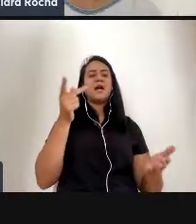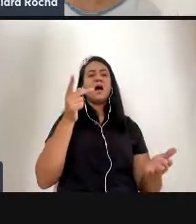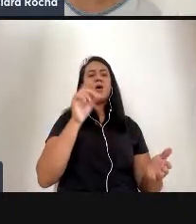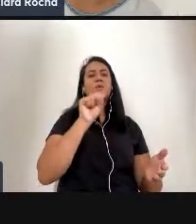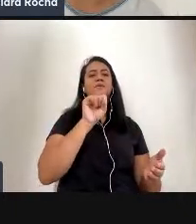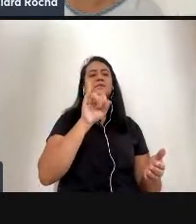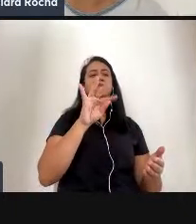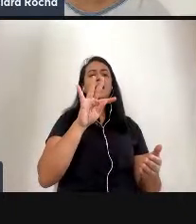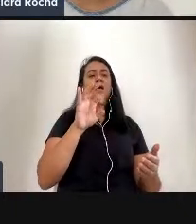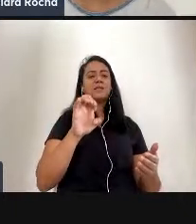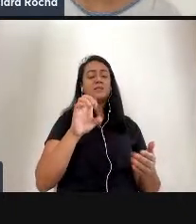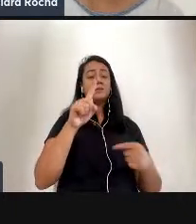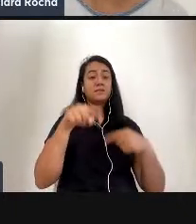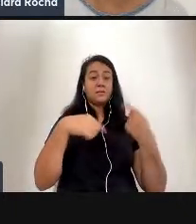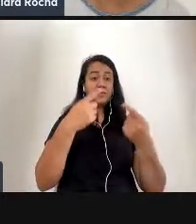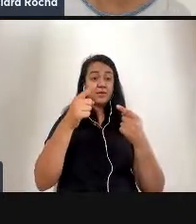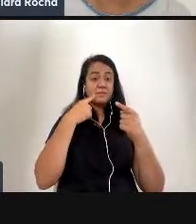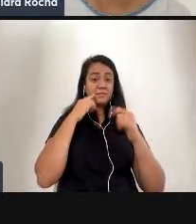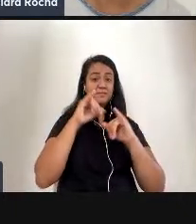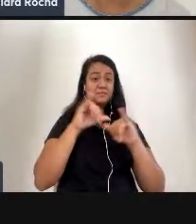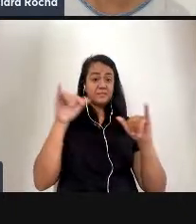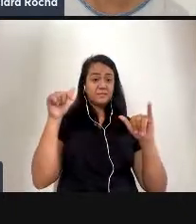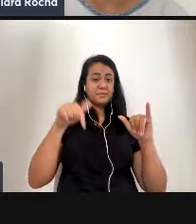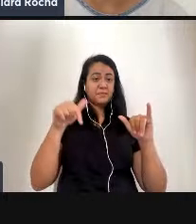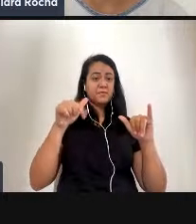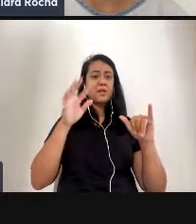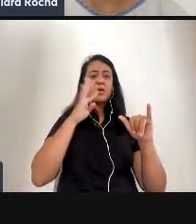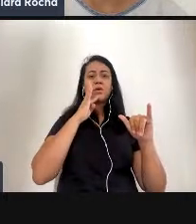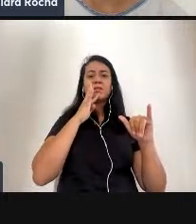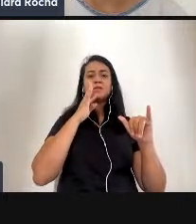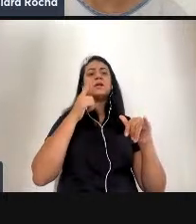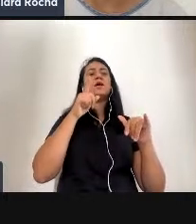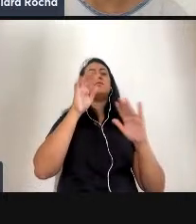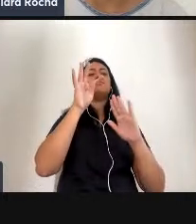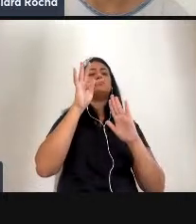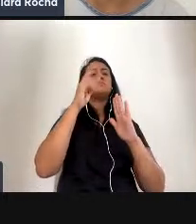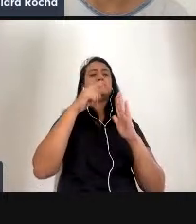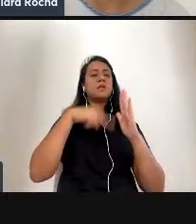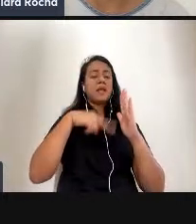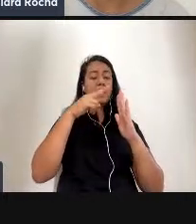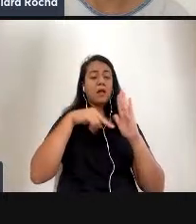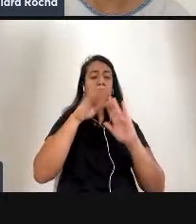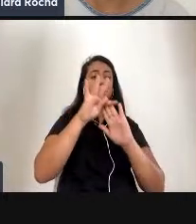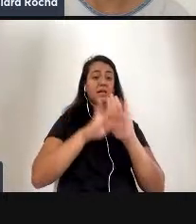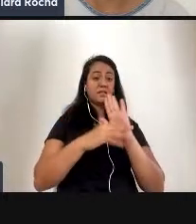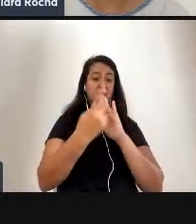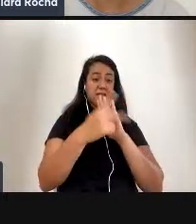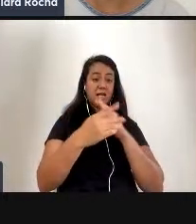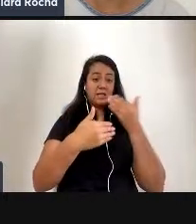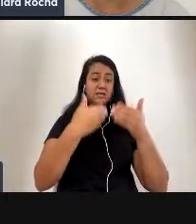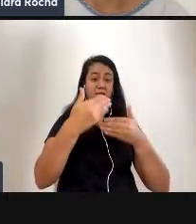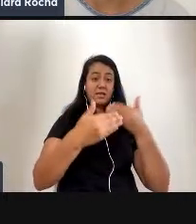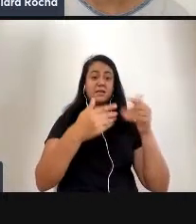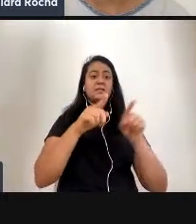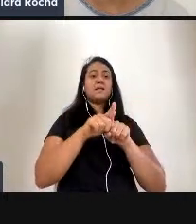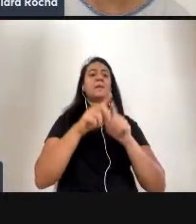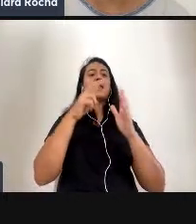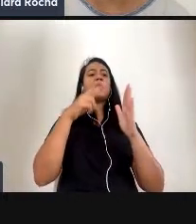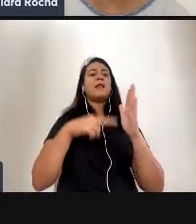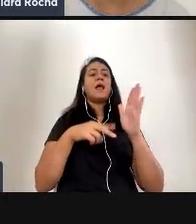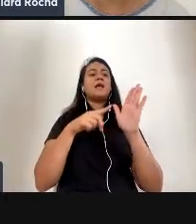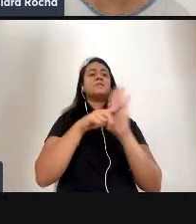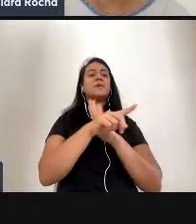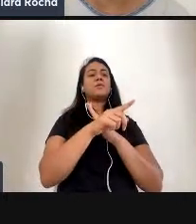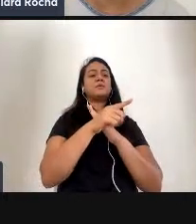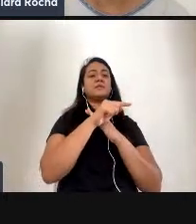mas depois a gente compartilha para conhecer tanto o trabalho, ler o texto que ela desenvolveu e ler um pouco sobre as perguntas que